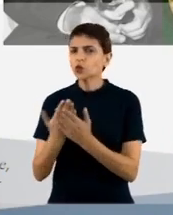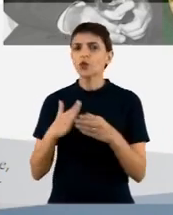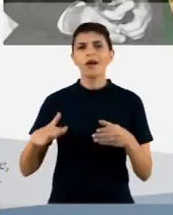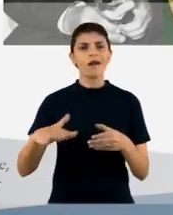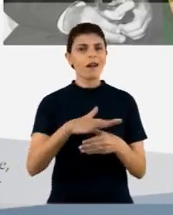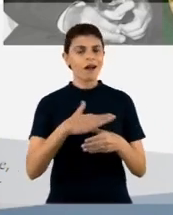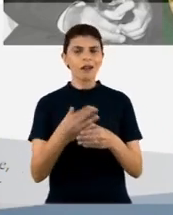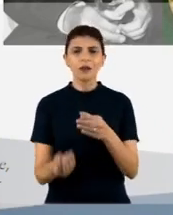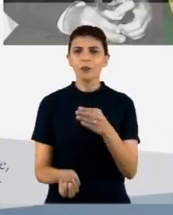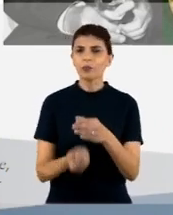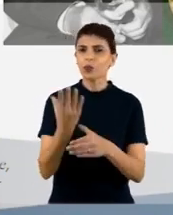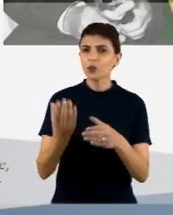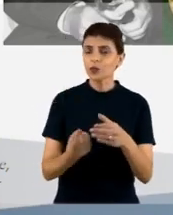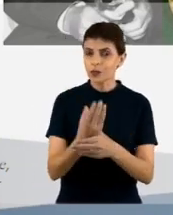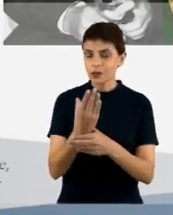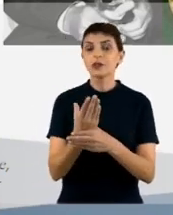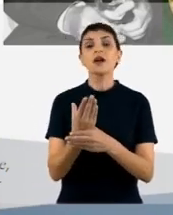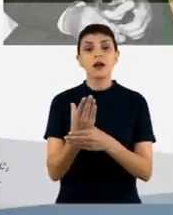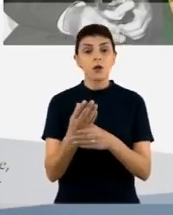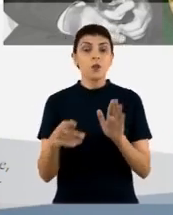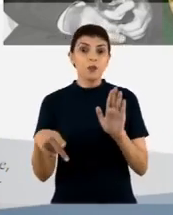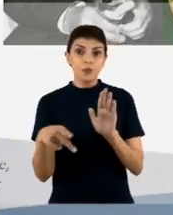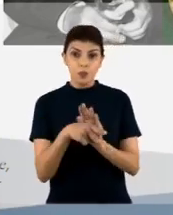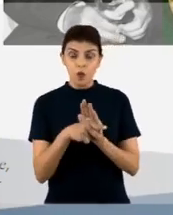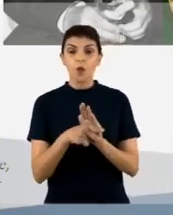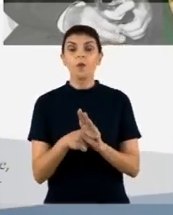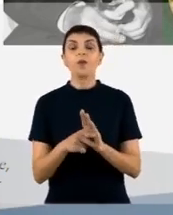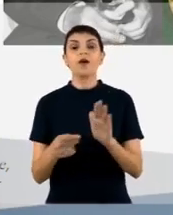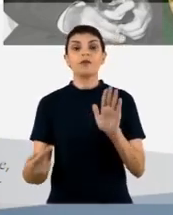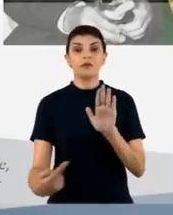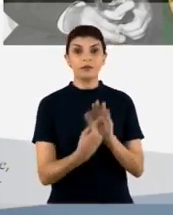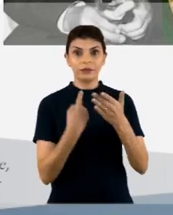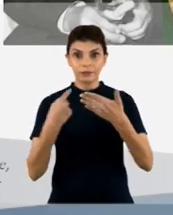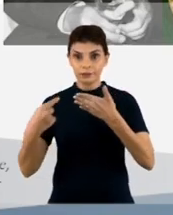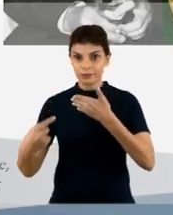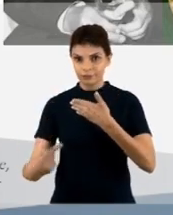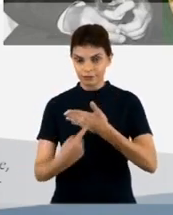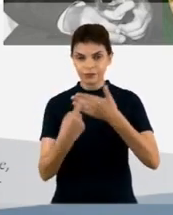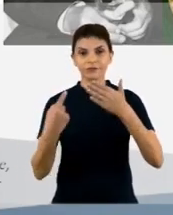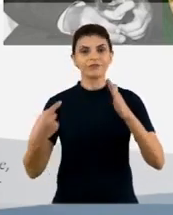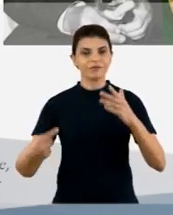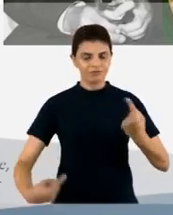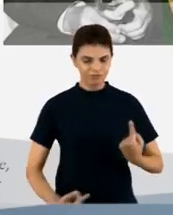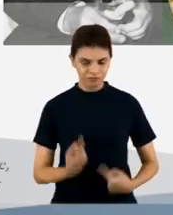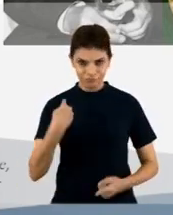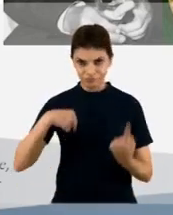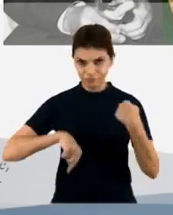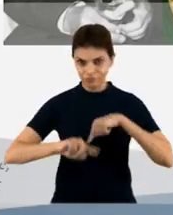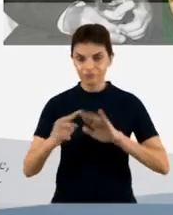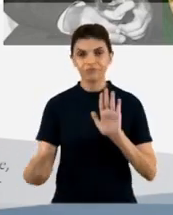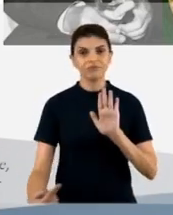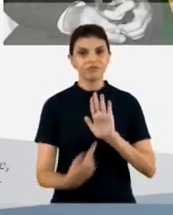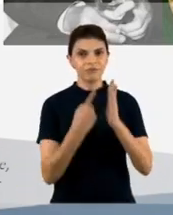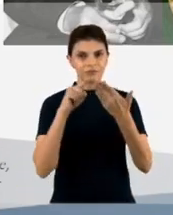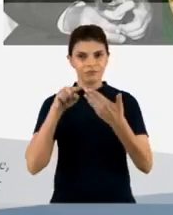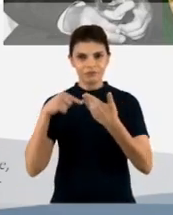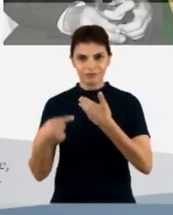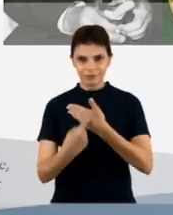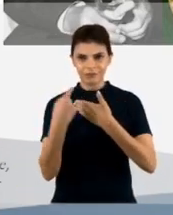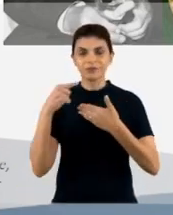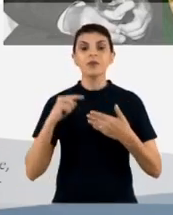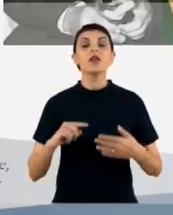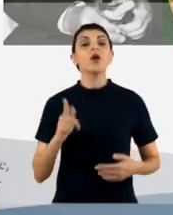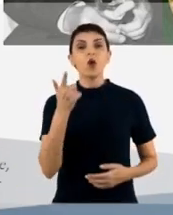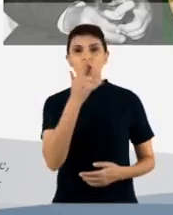produção de anticorpos, em 1975 o Kohler e o Milstein receberam